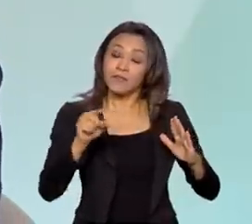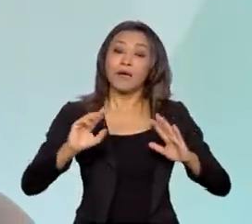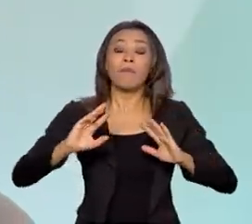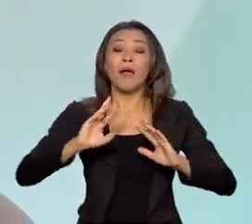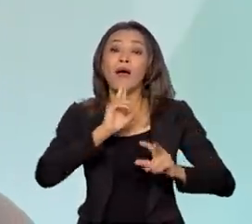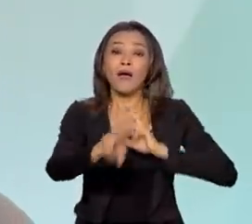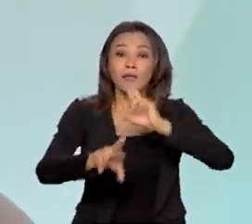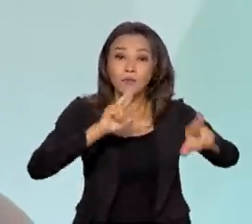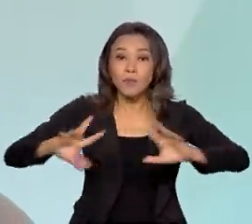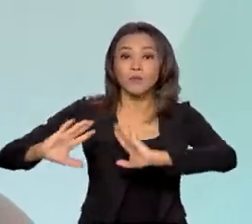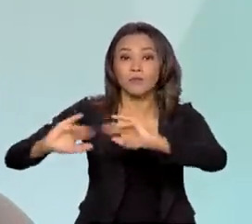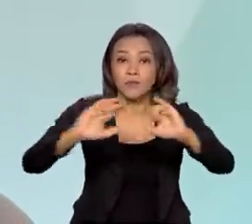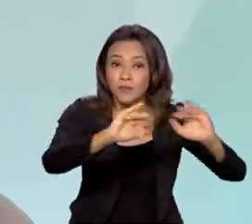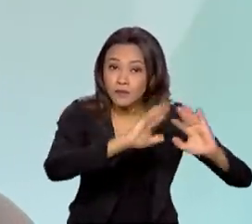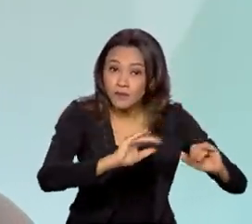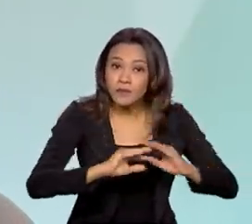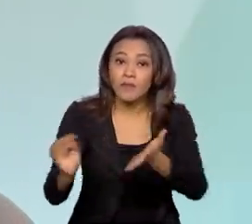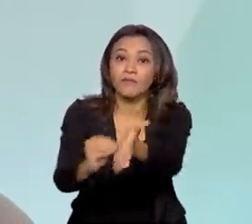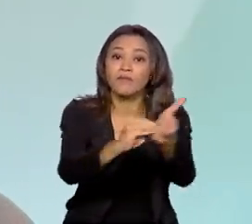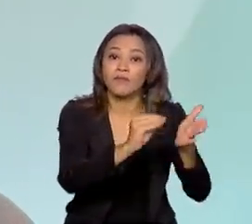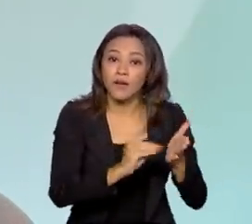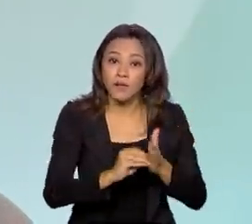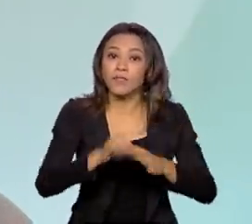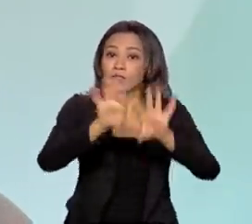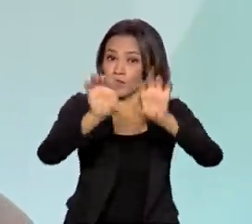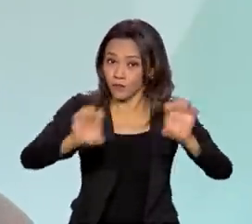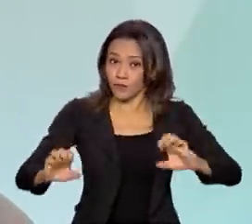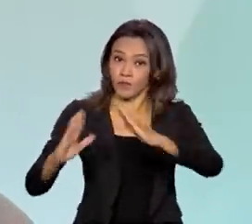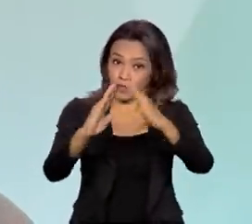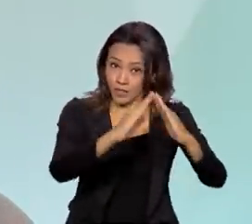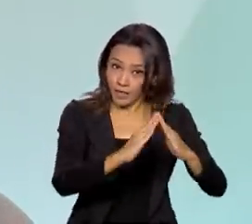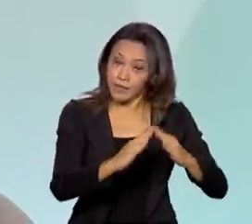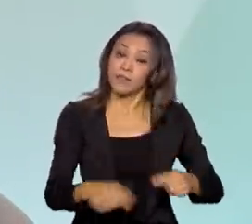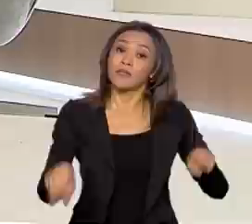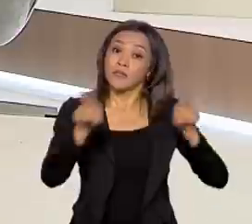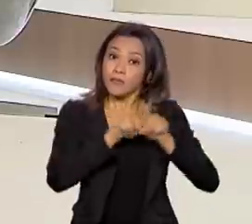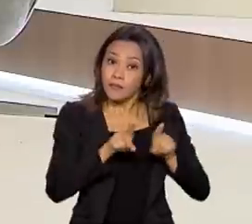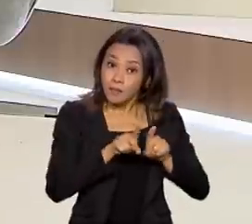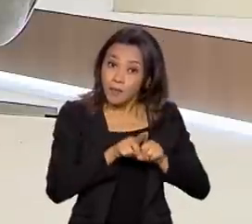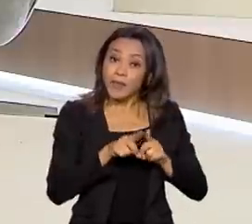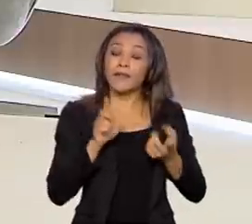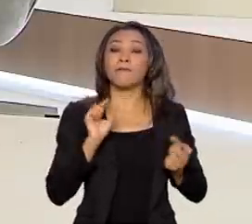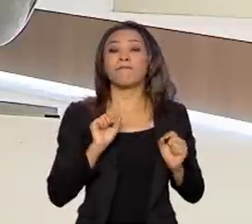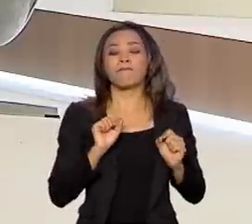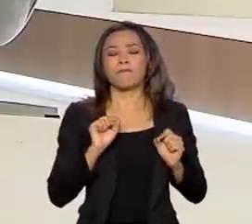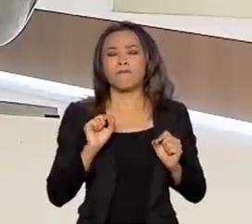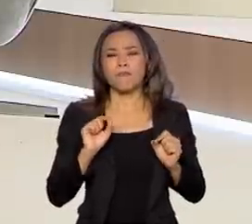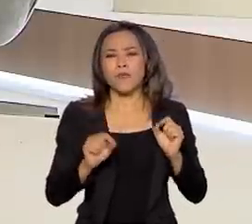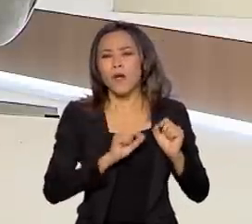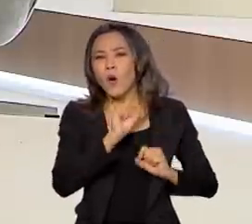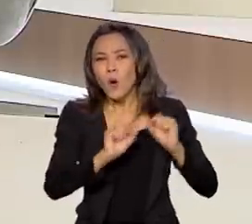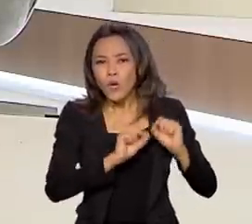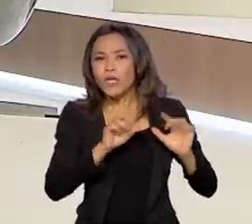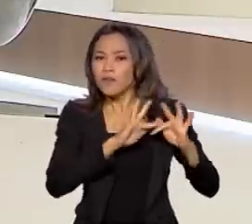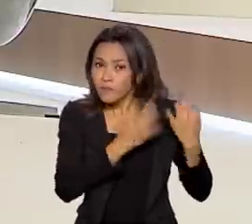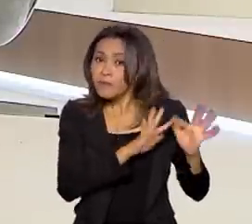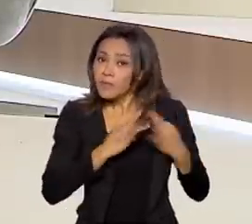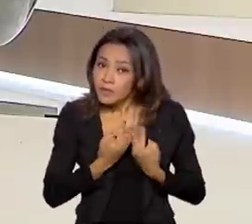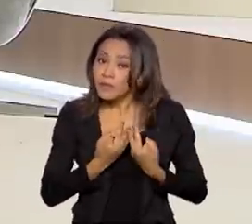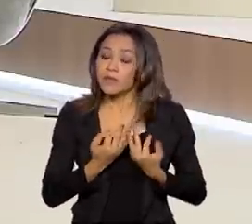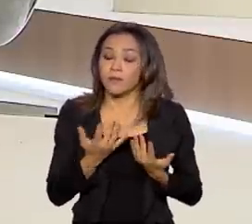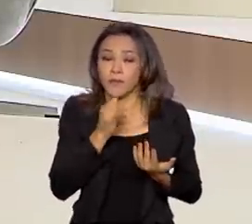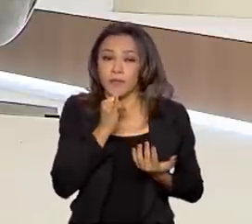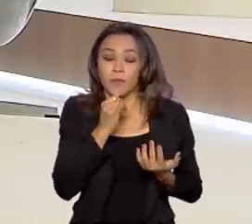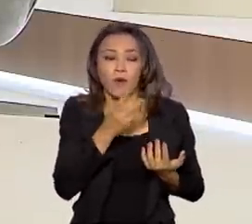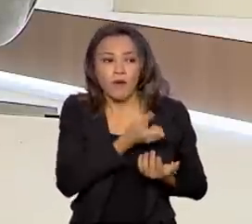mas nós precisamos também atacar a demanda. Qual era o problema da demanda? Muitas famílias brasileiras